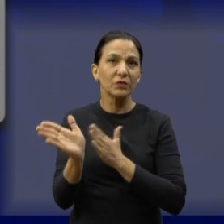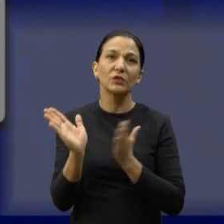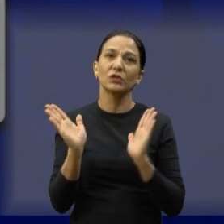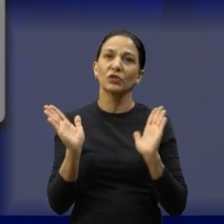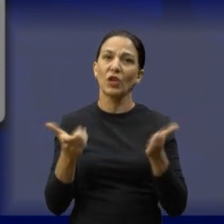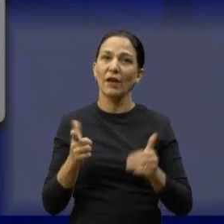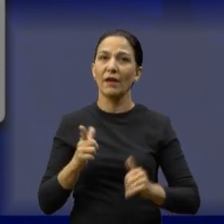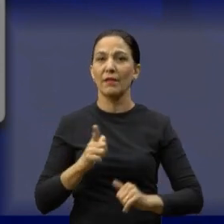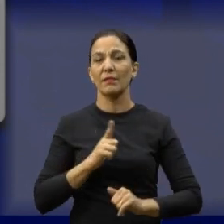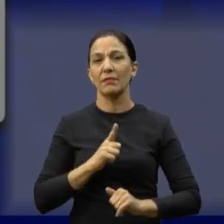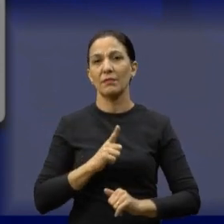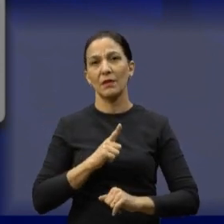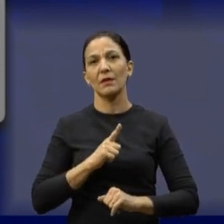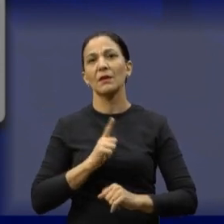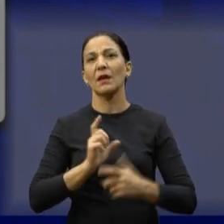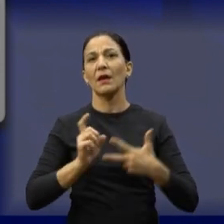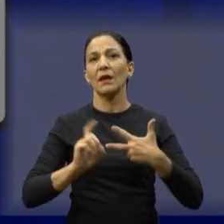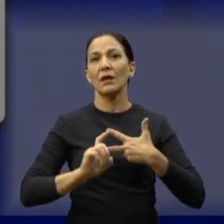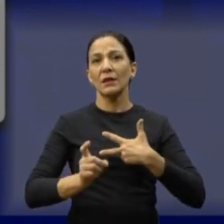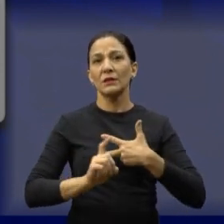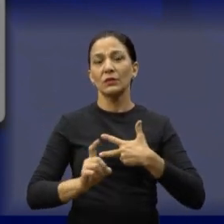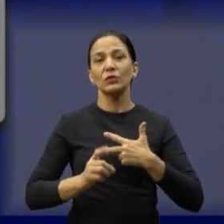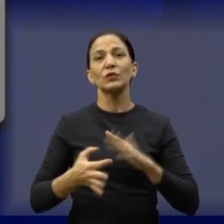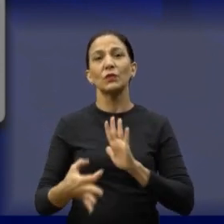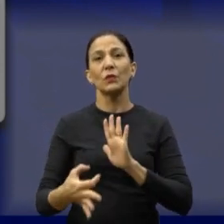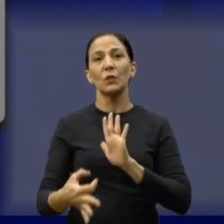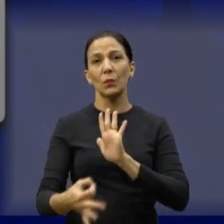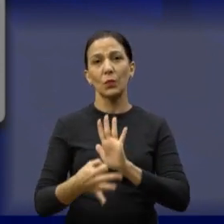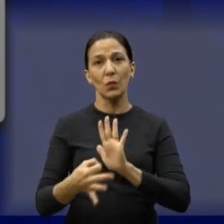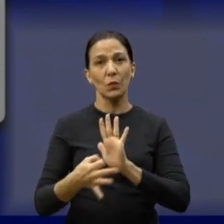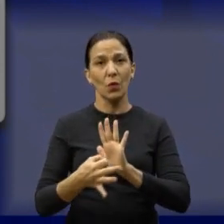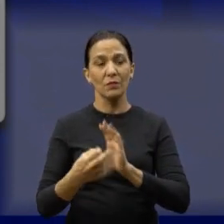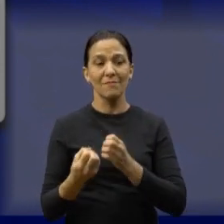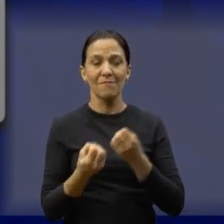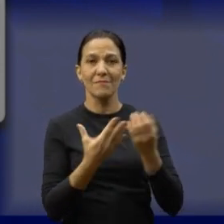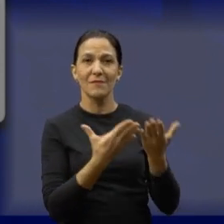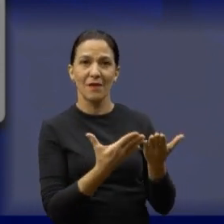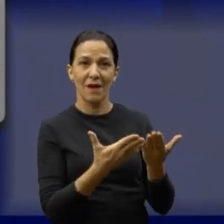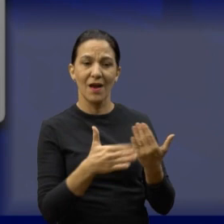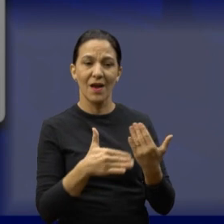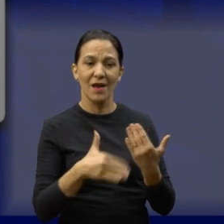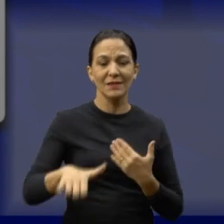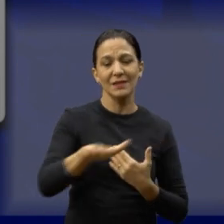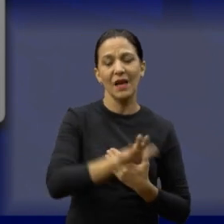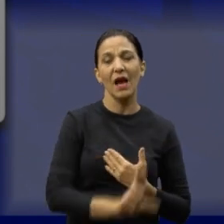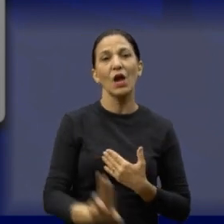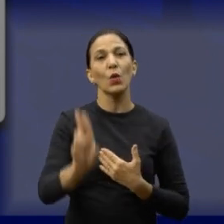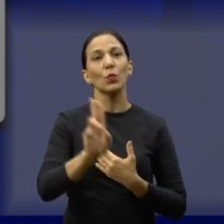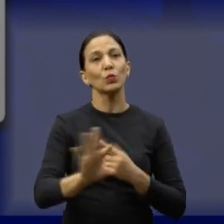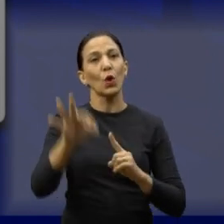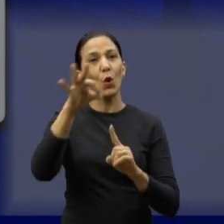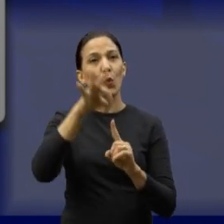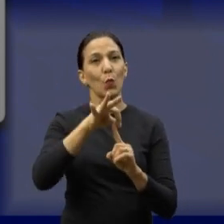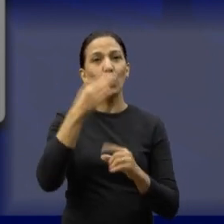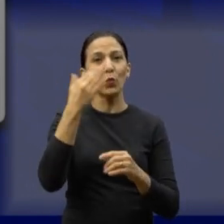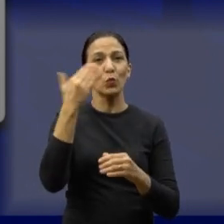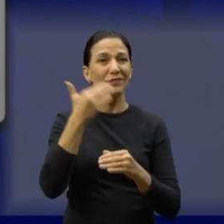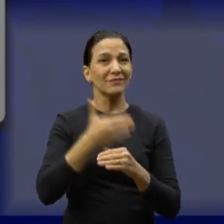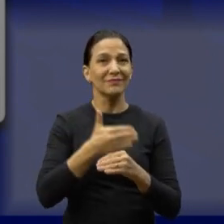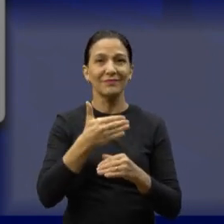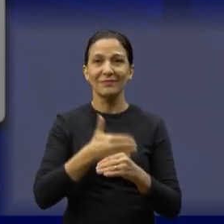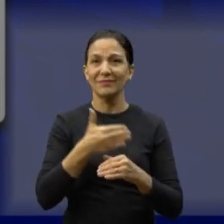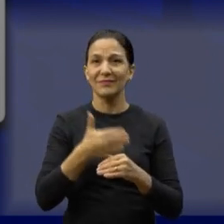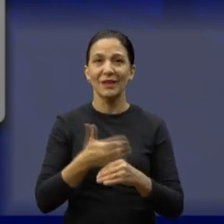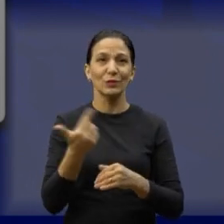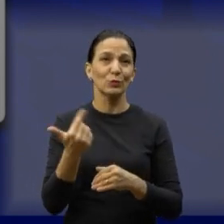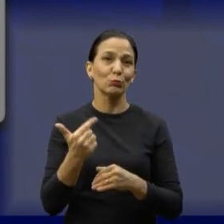levando para o governo, né, para o executivo, uma proposta para a ocupação desses espaços, que são espaços nobres, são